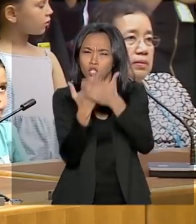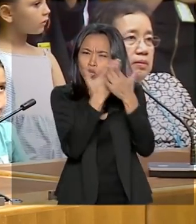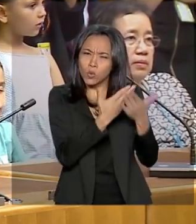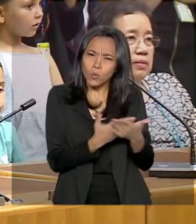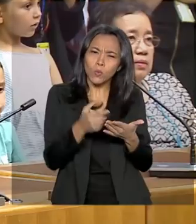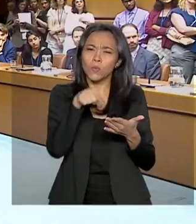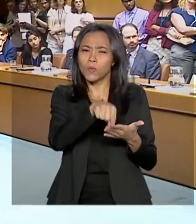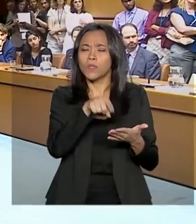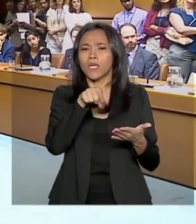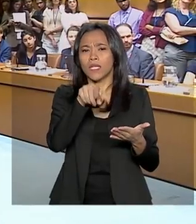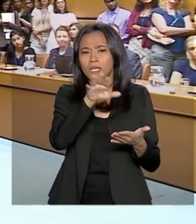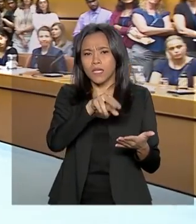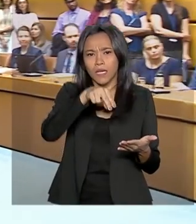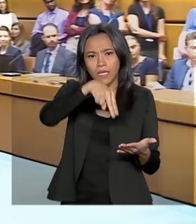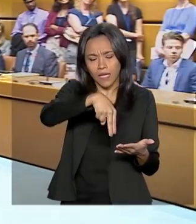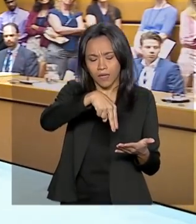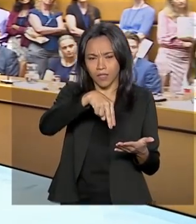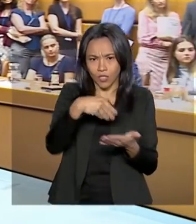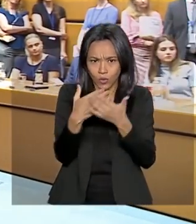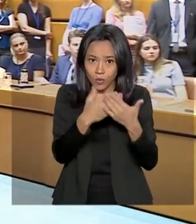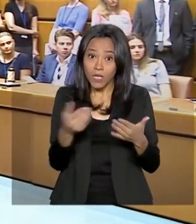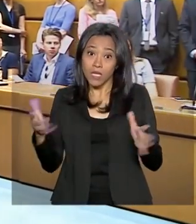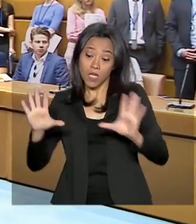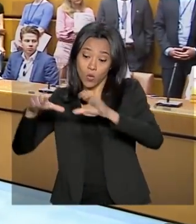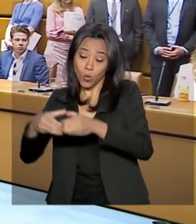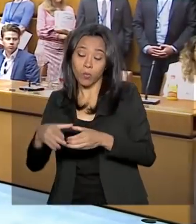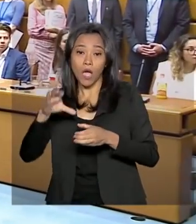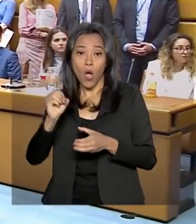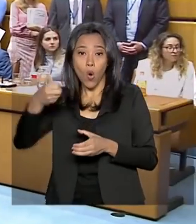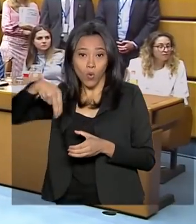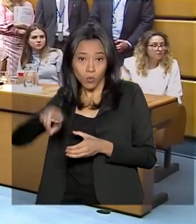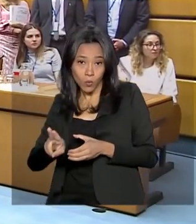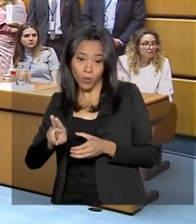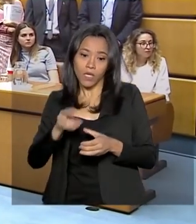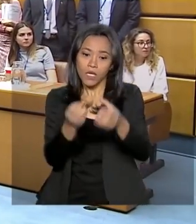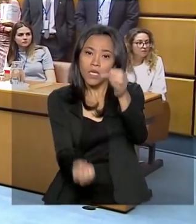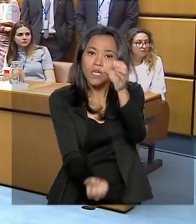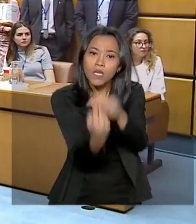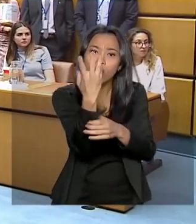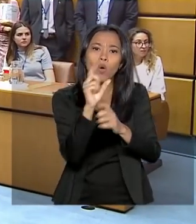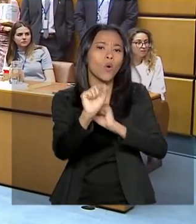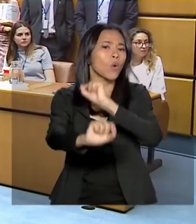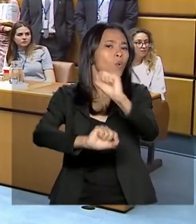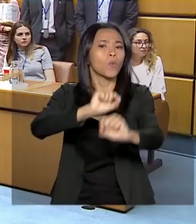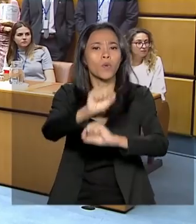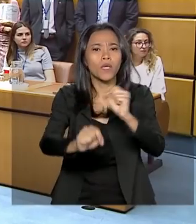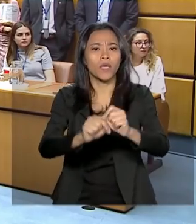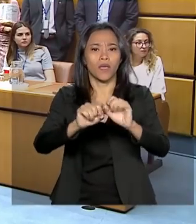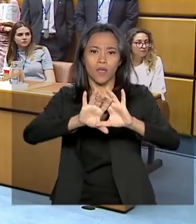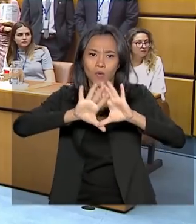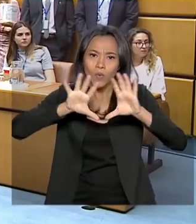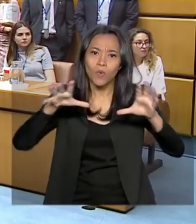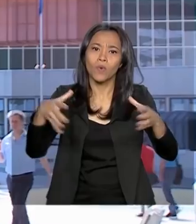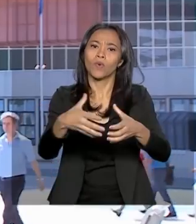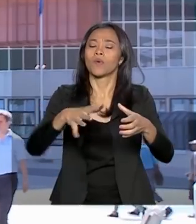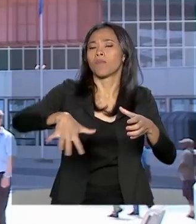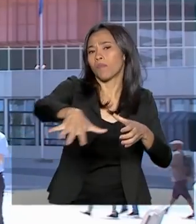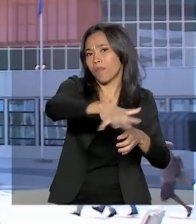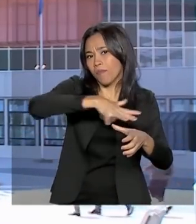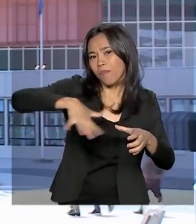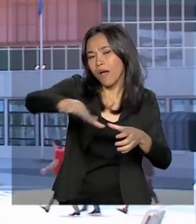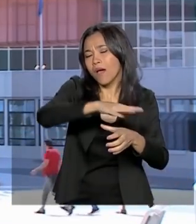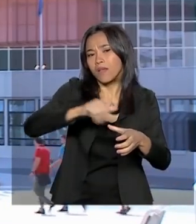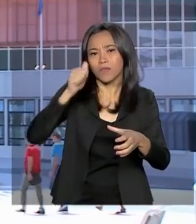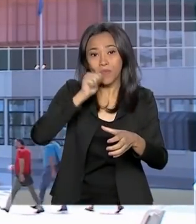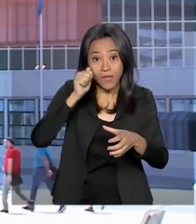Sideral ao Nossa e a ONU Mulheres criaram o Space for Women, ou Espaço para Mulheres. E